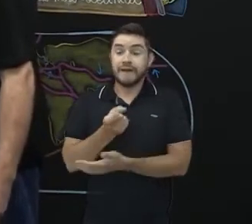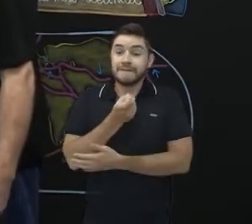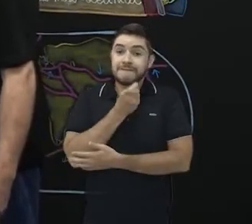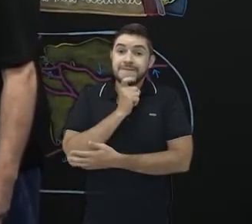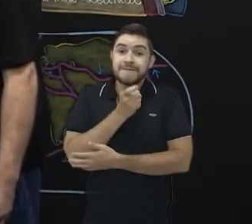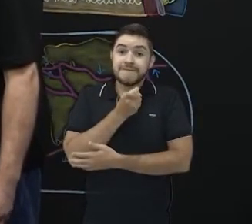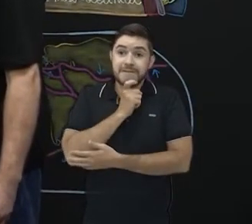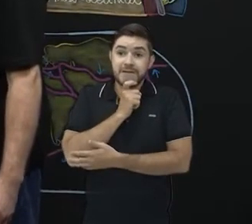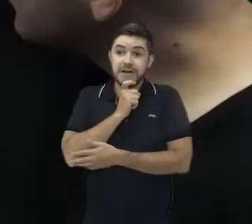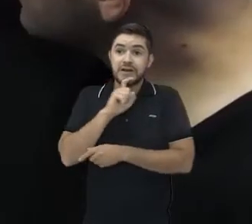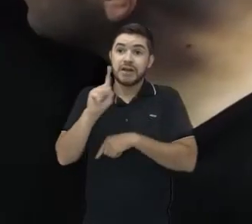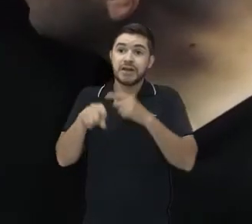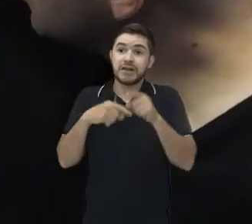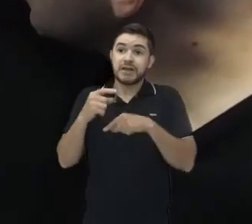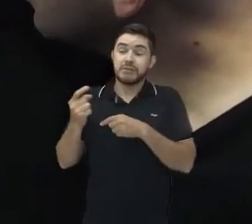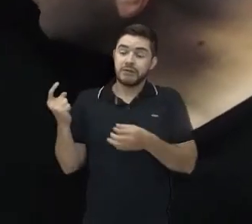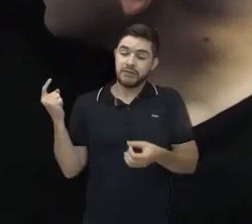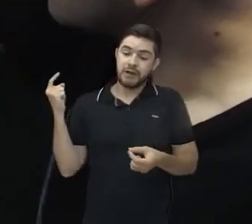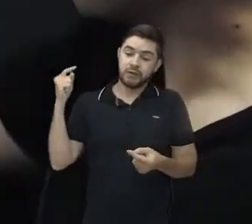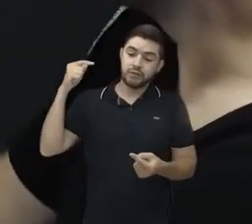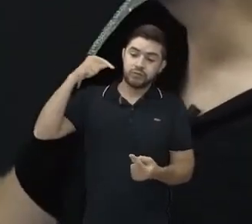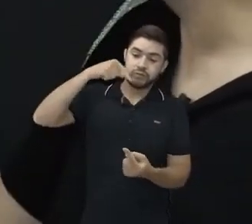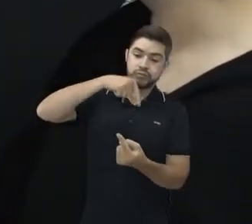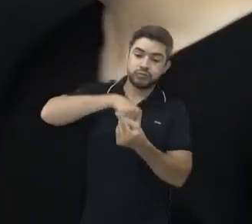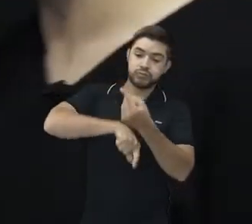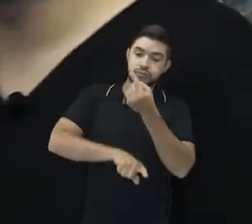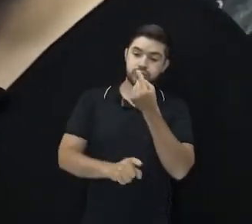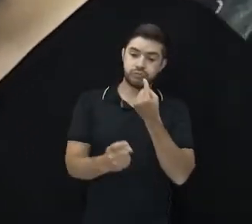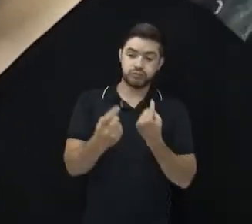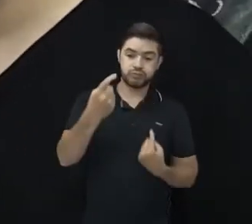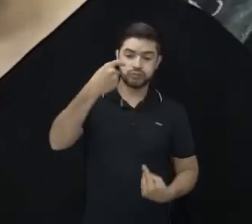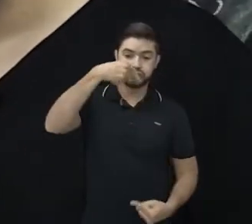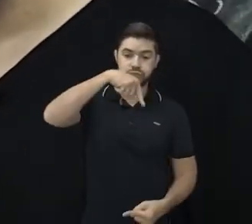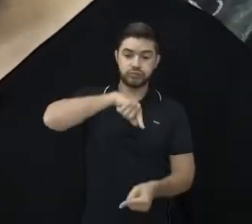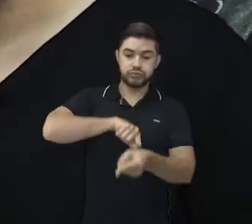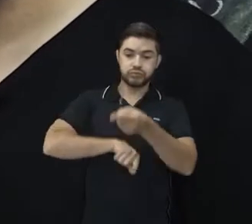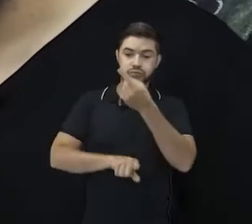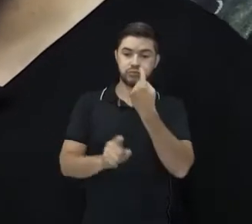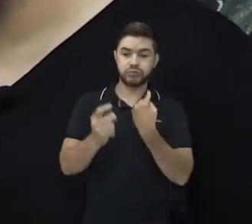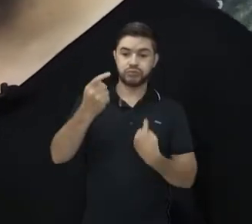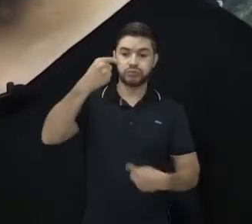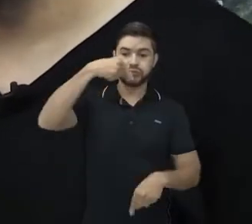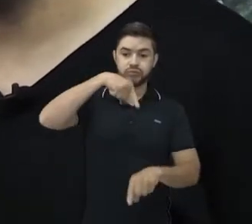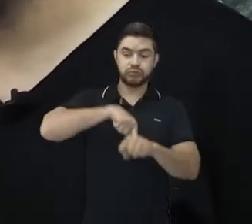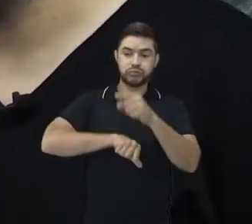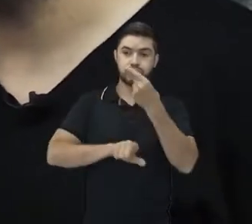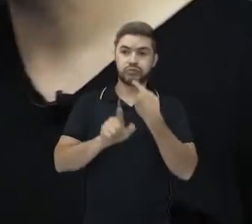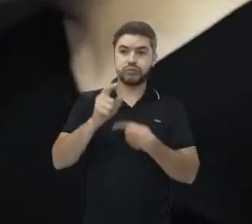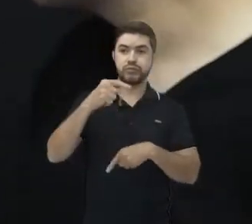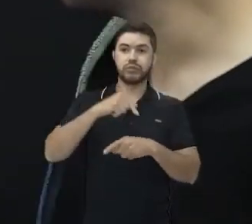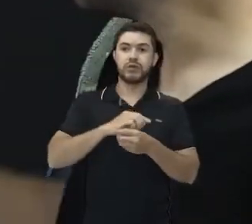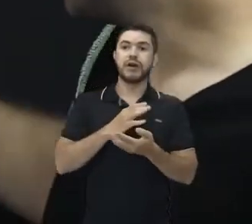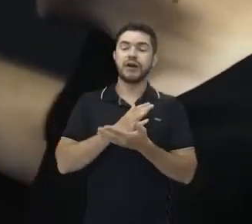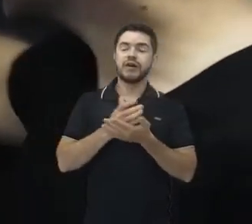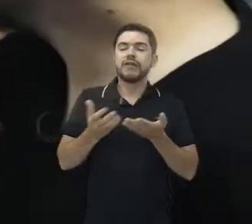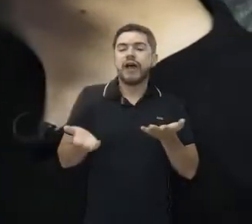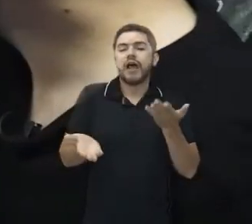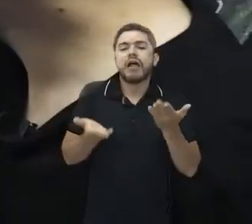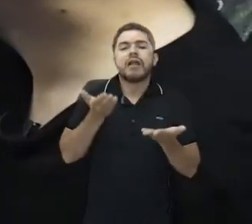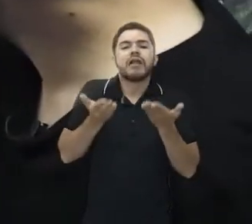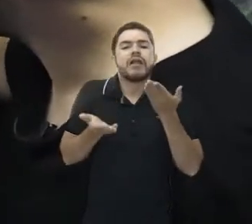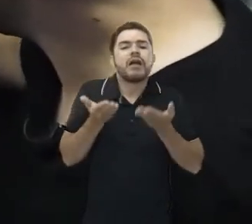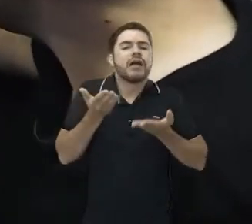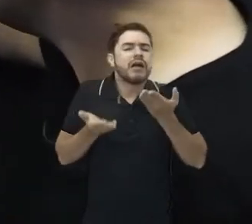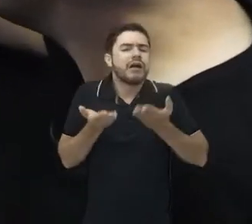tender a vir em direção ao núcleo. Só que quando ele chega perto do núcleo, ele vai ficar aquecido, vai ficar mais leve e a